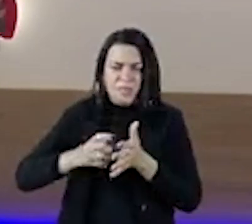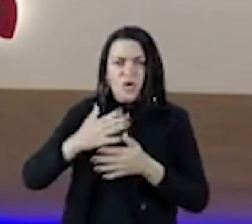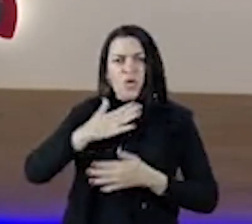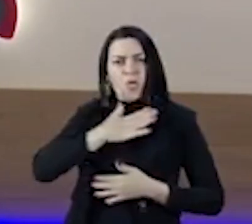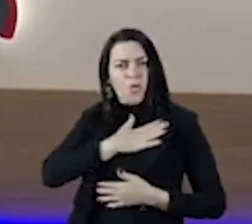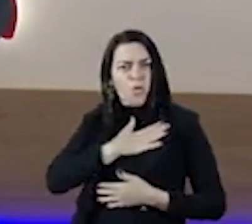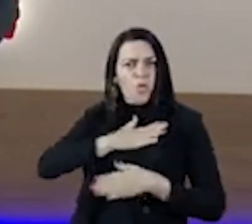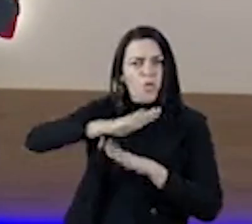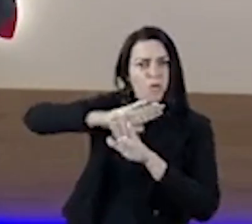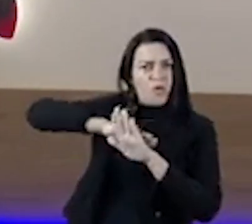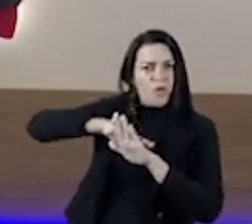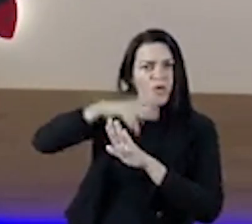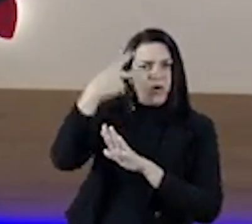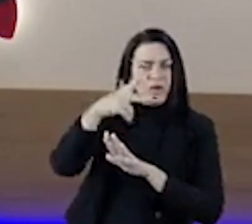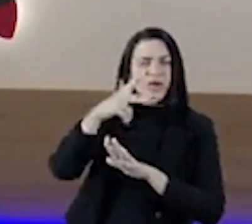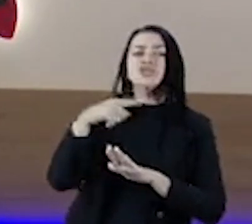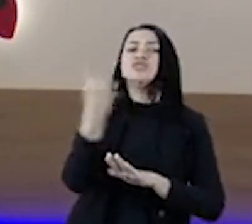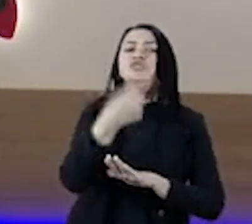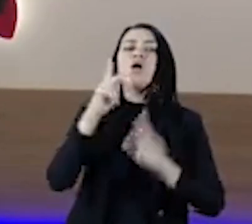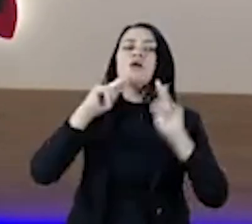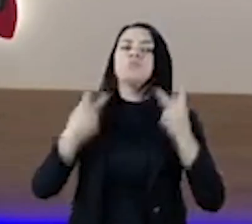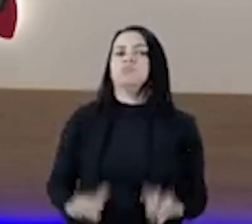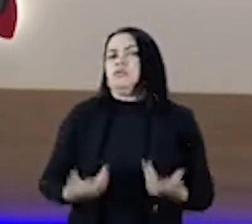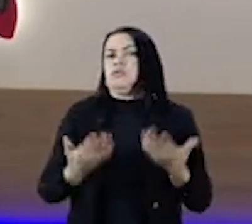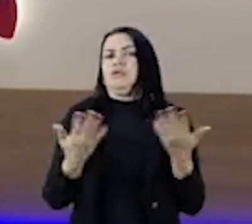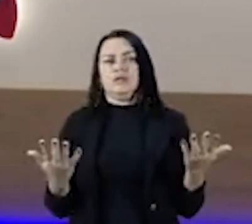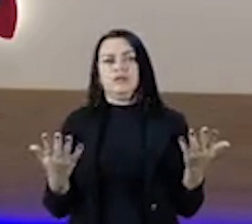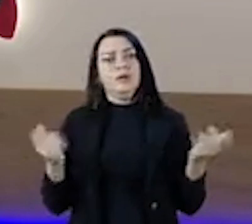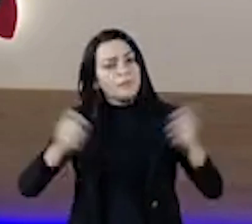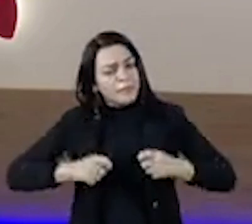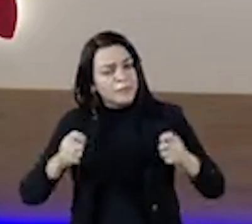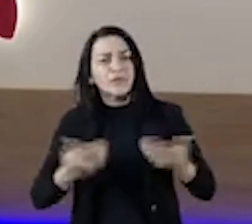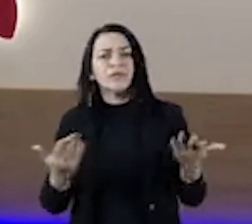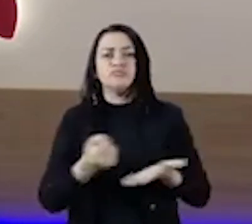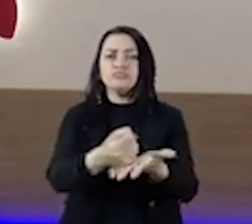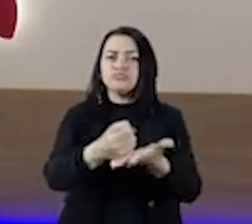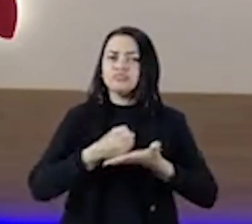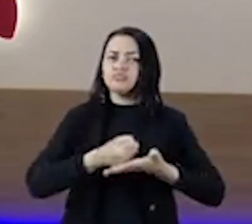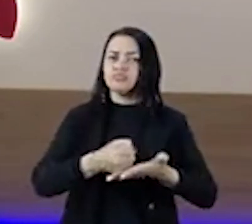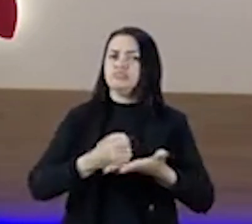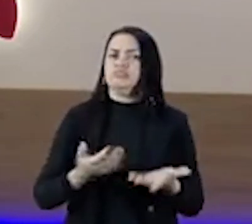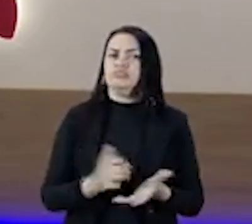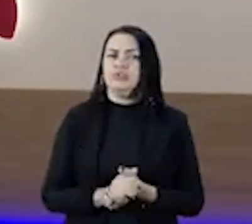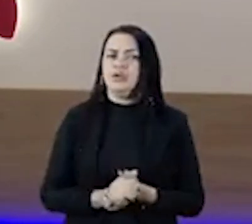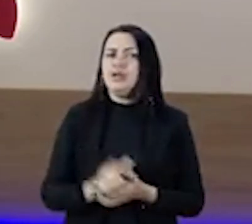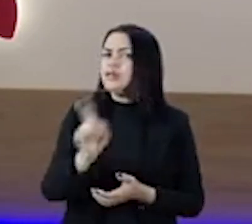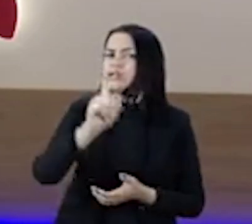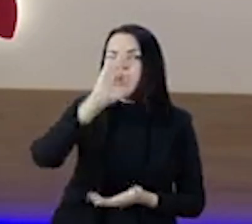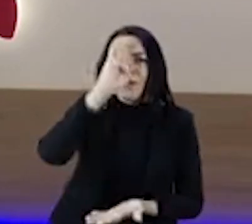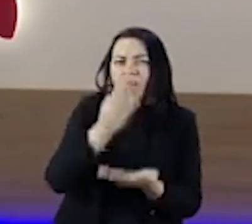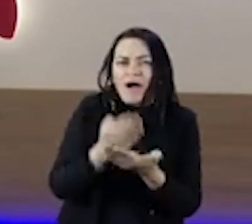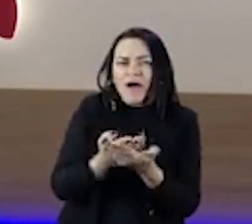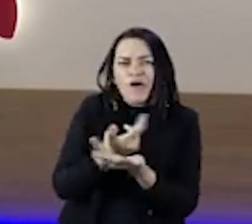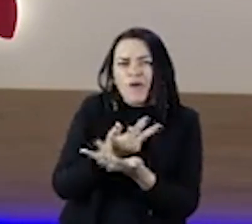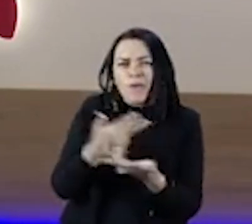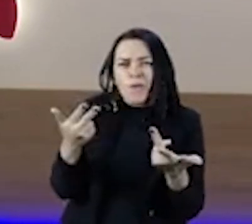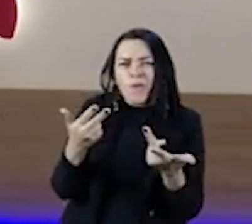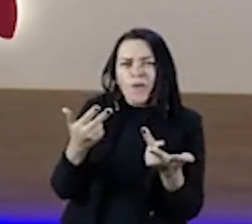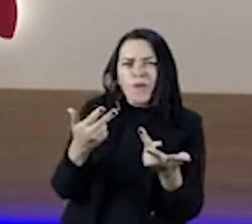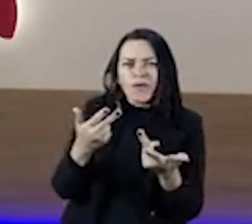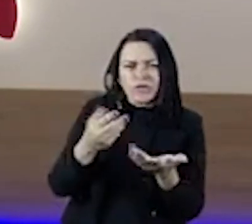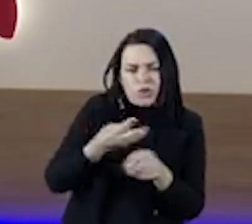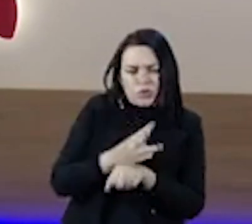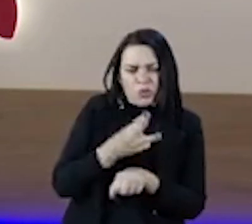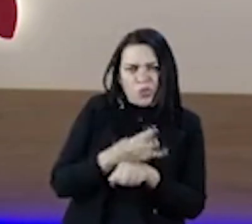ideológicos Nós somos seres humanos, minha gente E temos que nos ajudar Então não acredita em qualquer coisa que